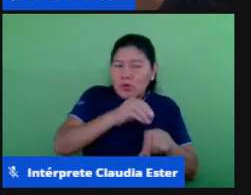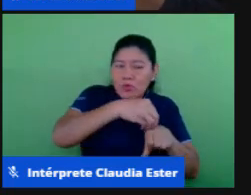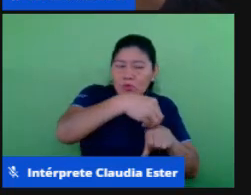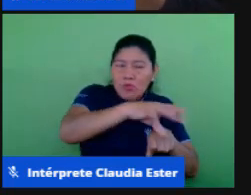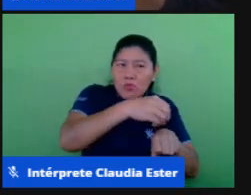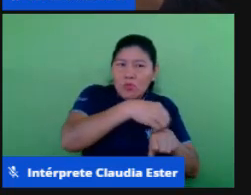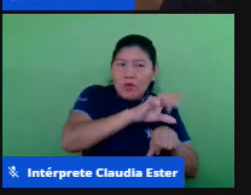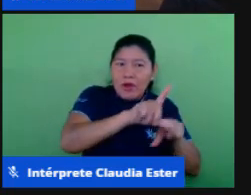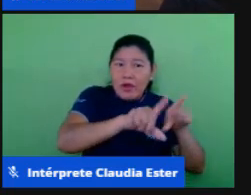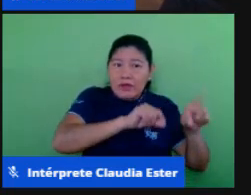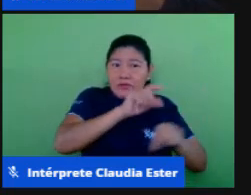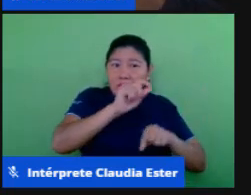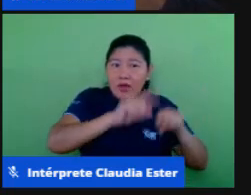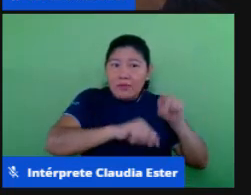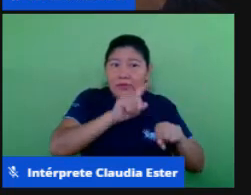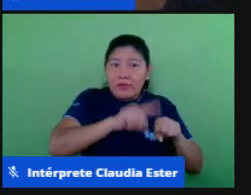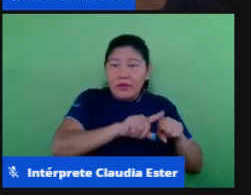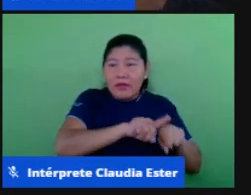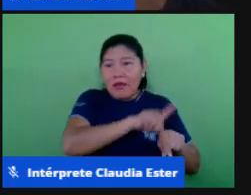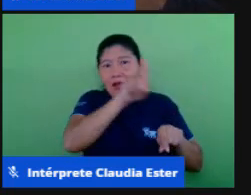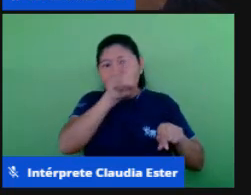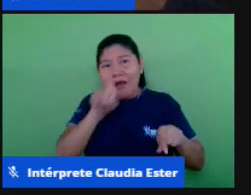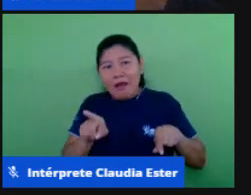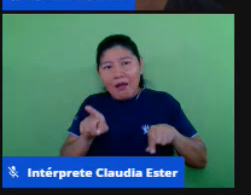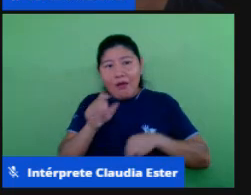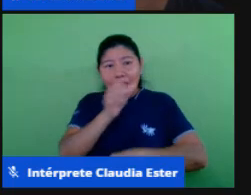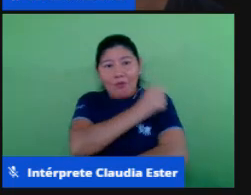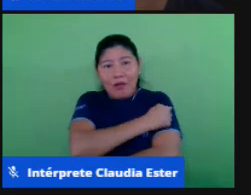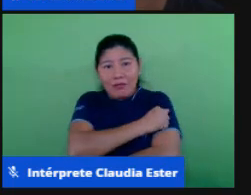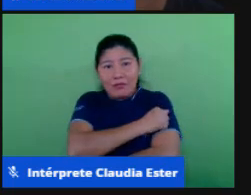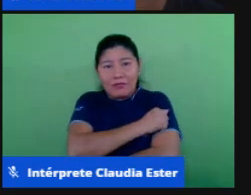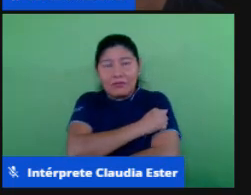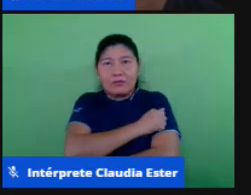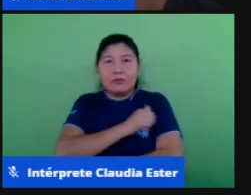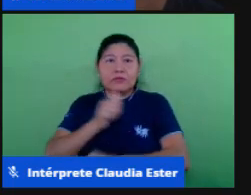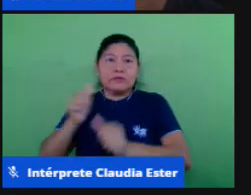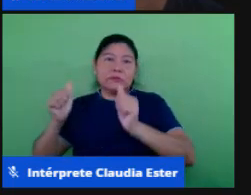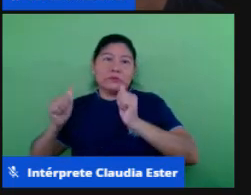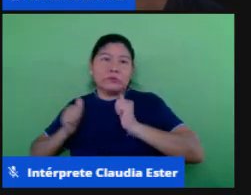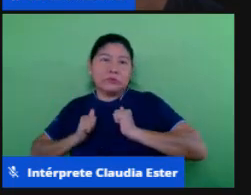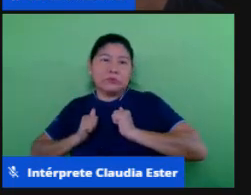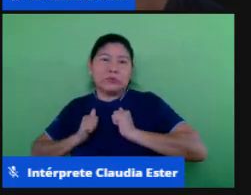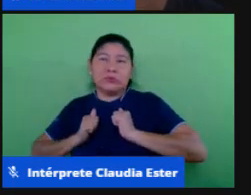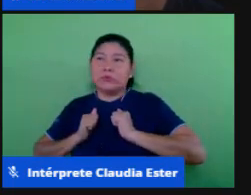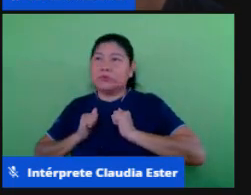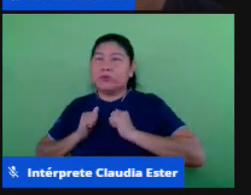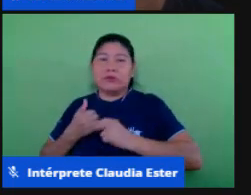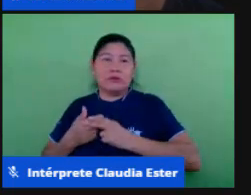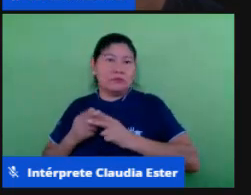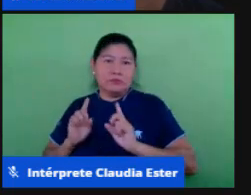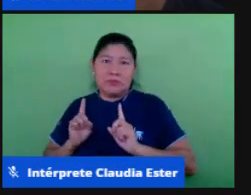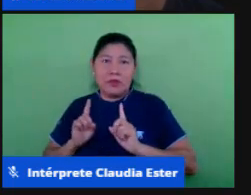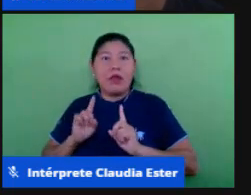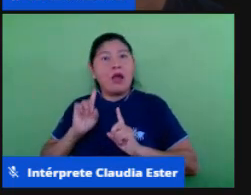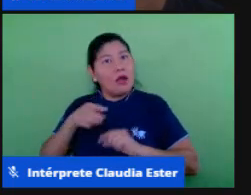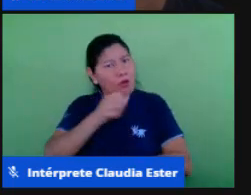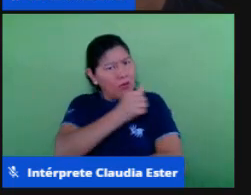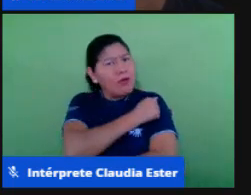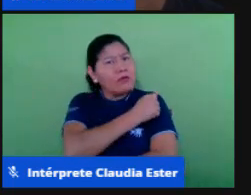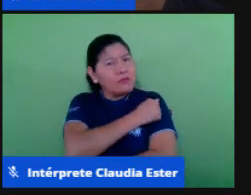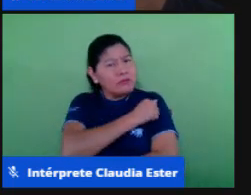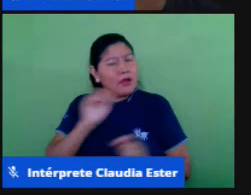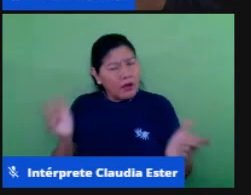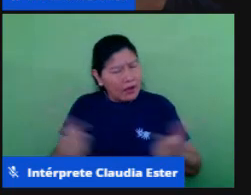seleções mas só que o aluno não é um sujeito passivo o aluno é um sujeito ativo e